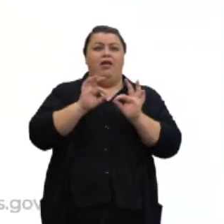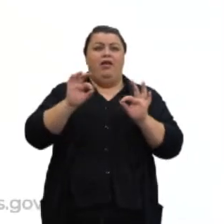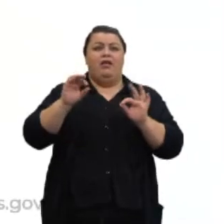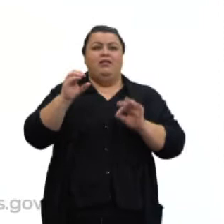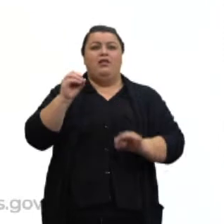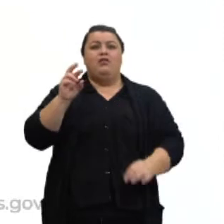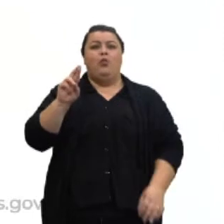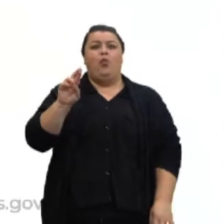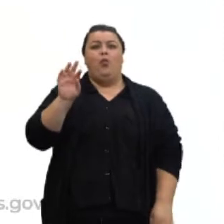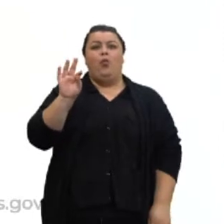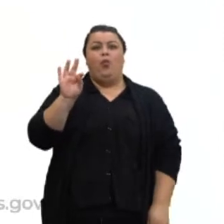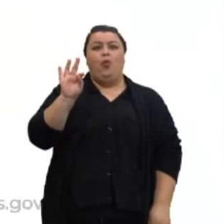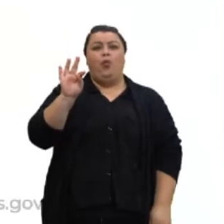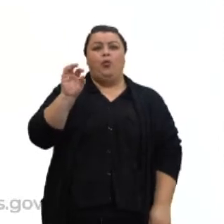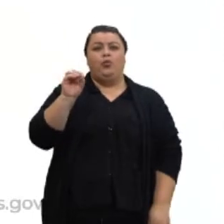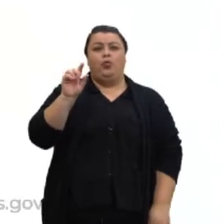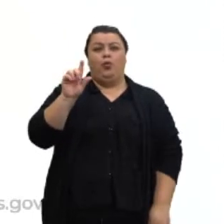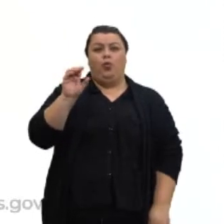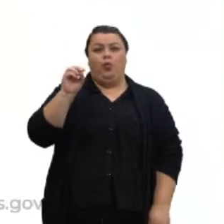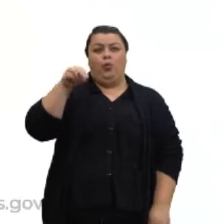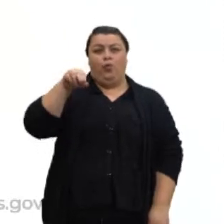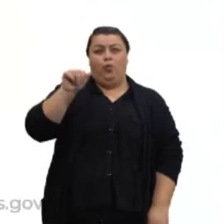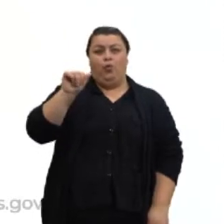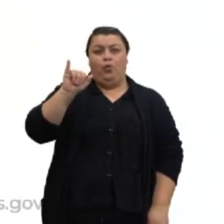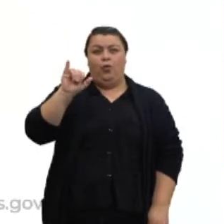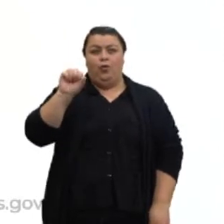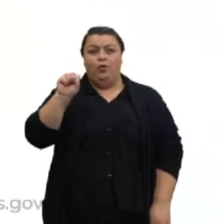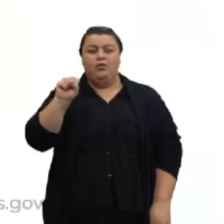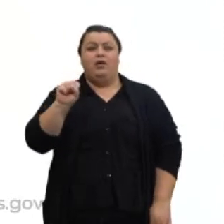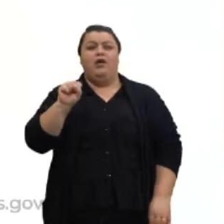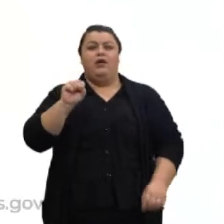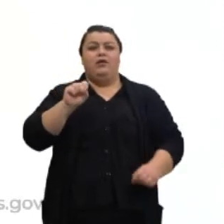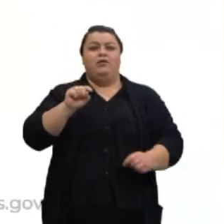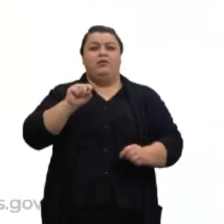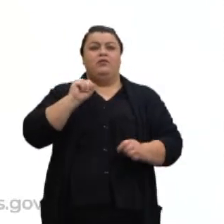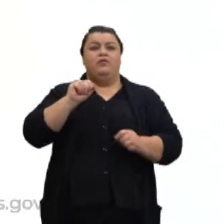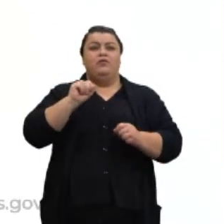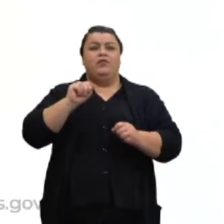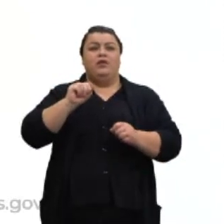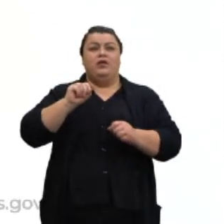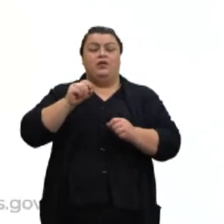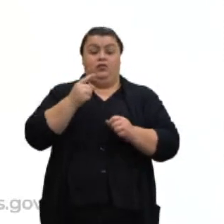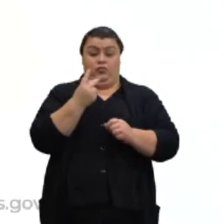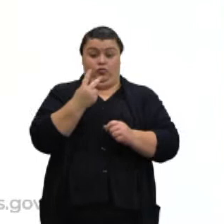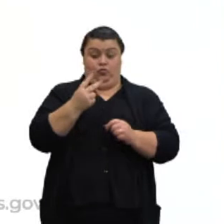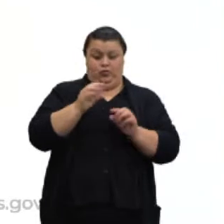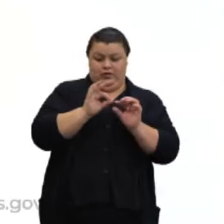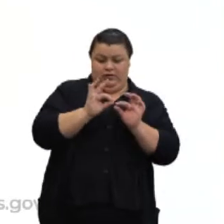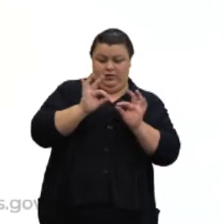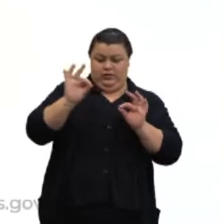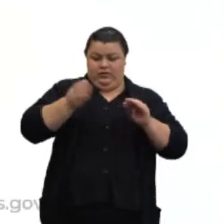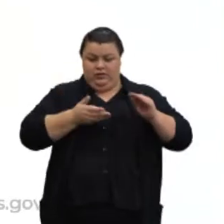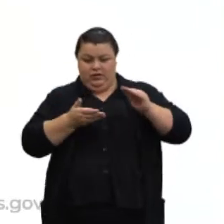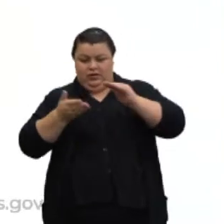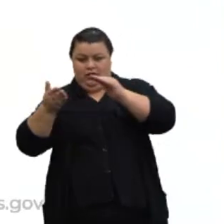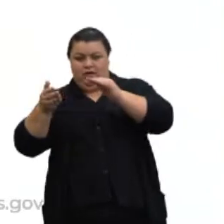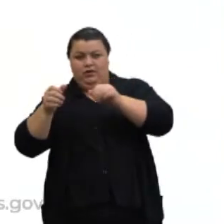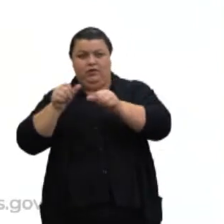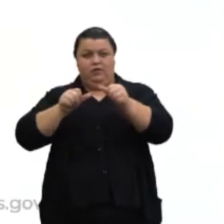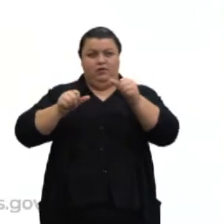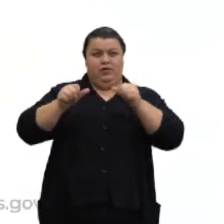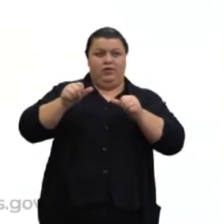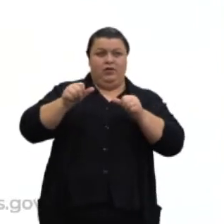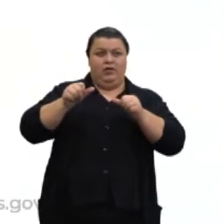retas ortogonais? São retas reversas, então são duas retas reversas, sendo uma